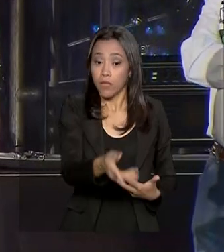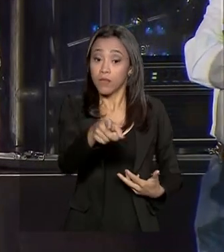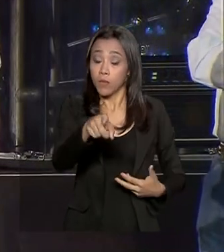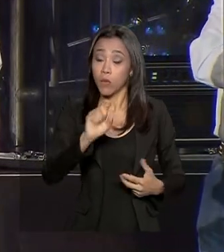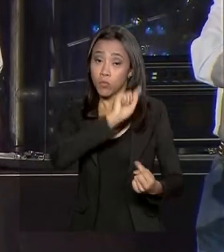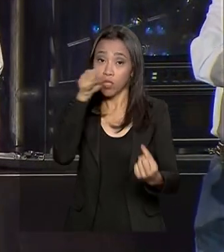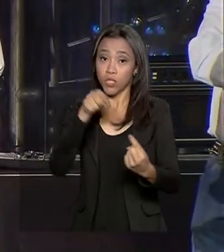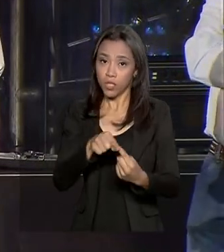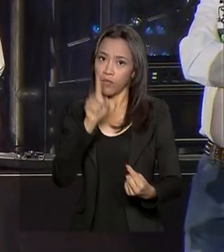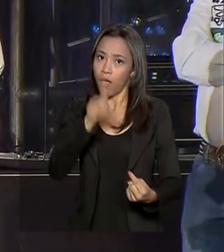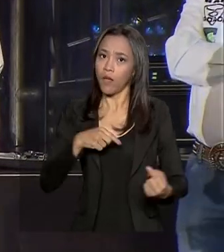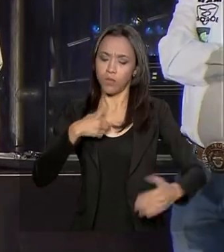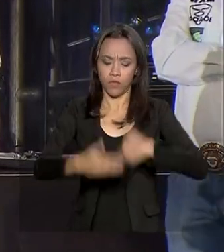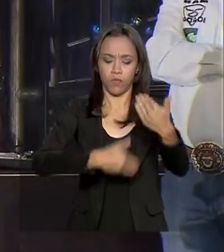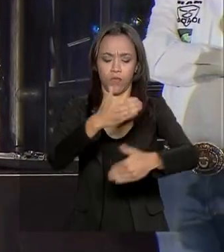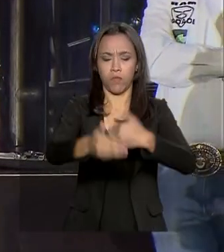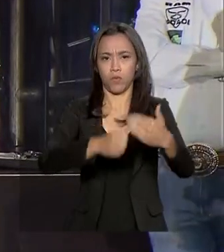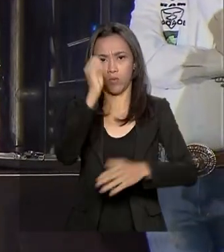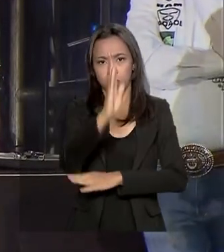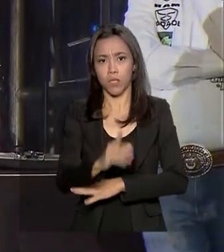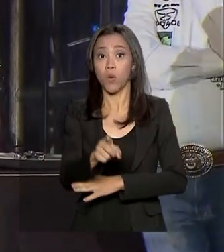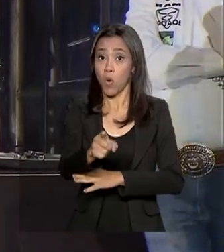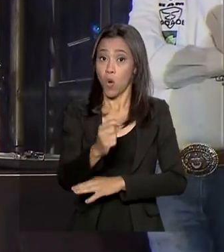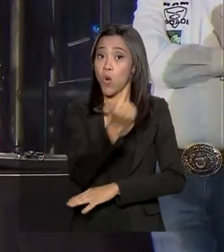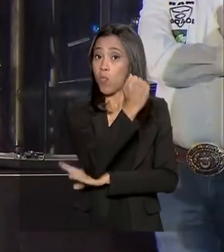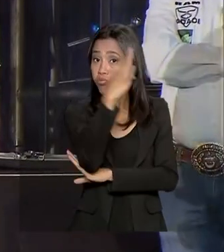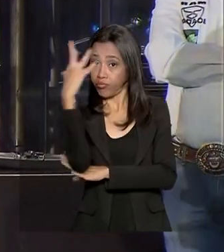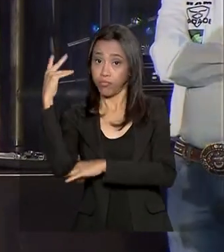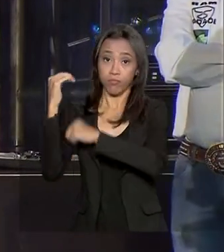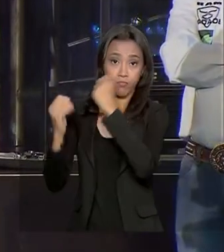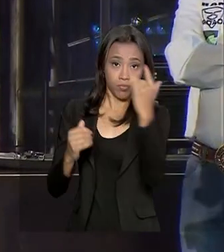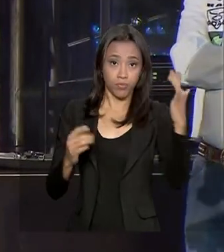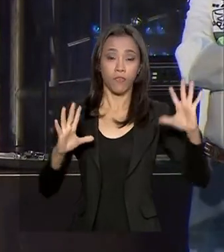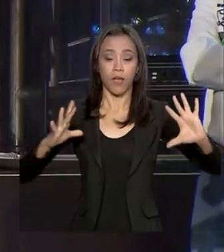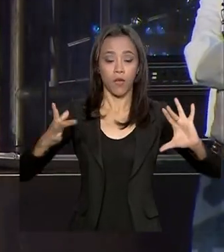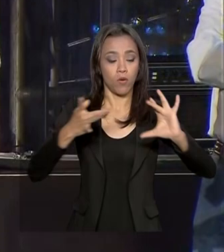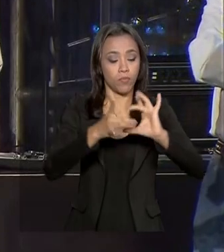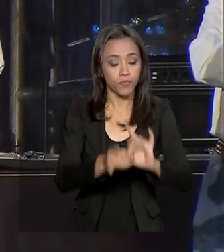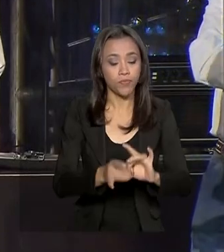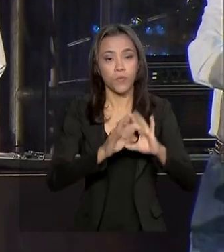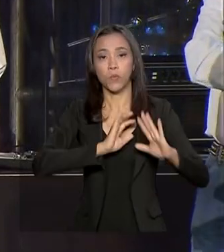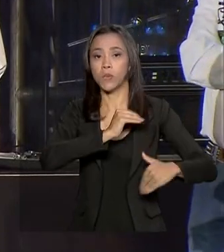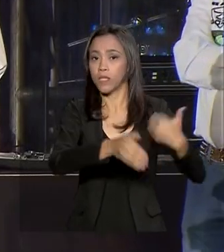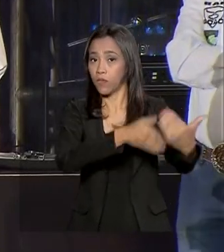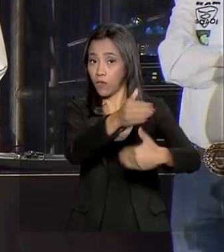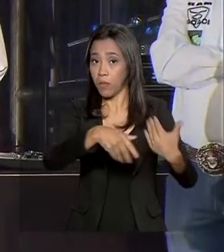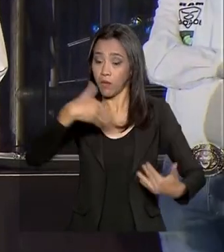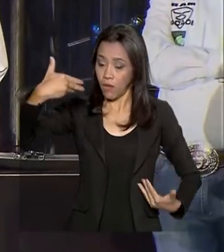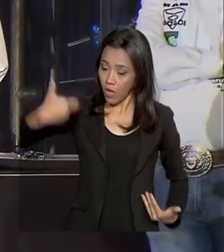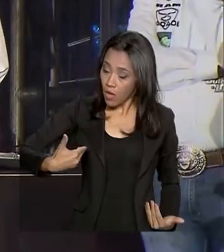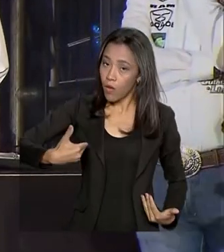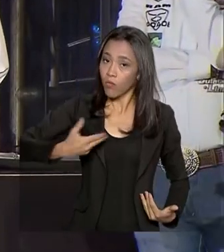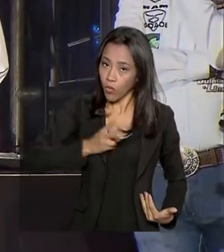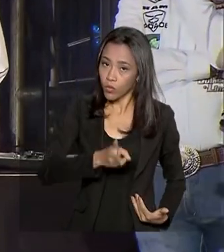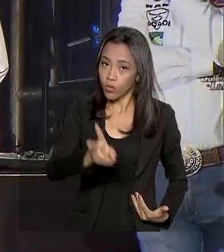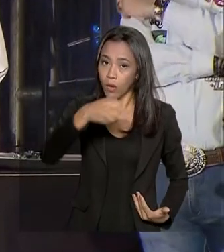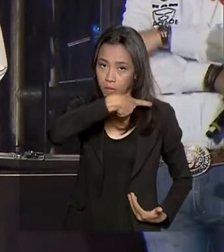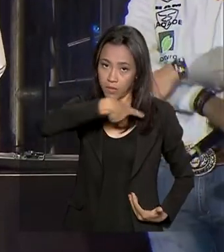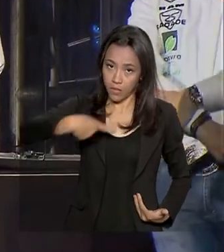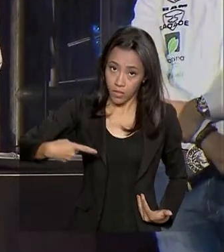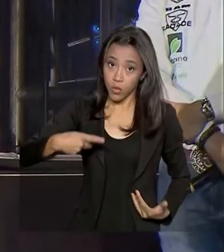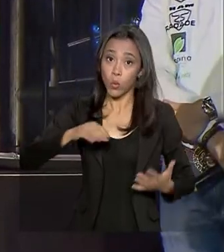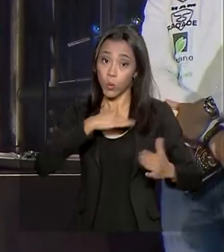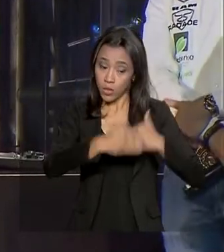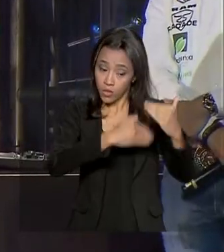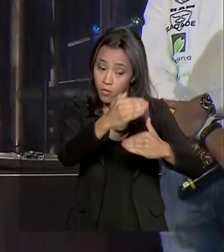do Brasil. O meio ambiente pode e vai casar com o desenvolvimento. Enquanto eu for presidente, o desenvolvimento